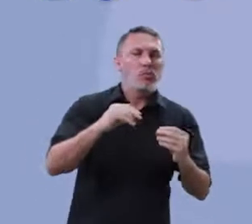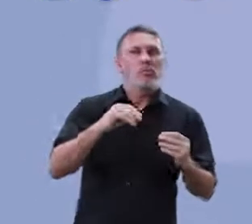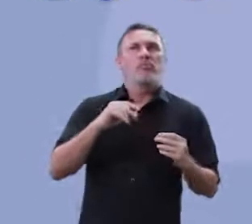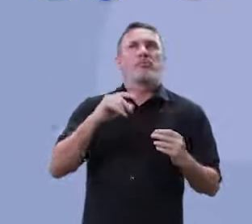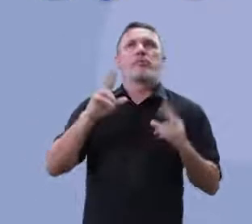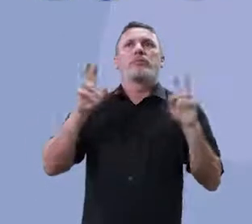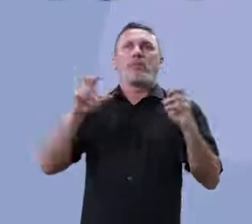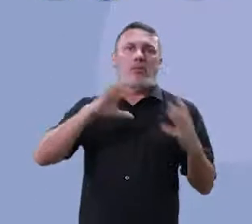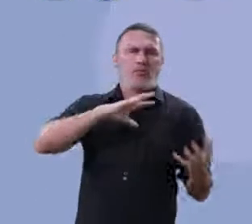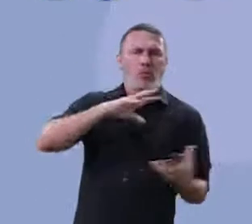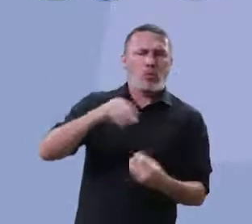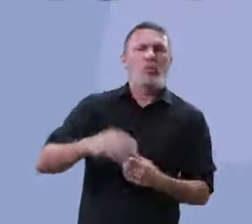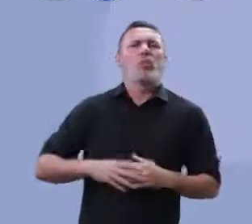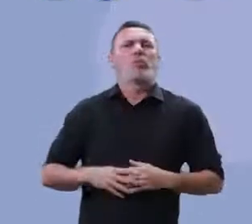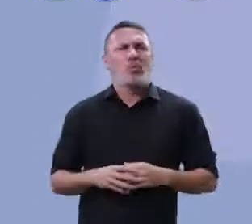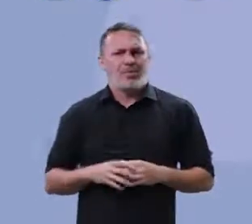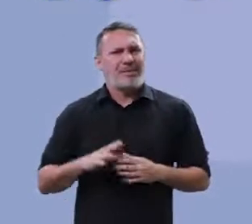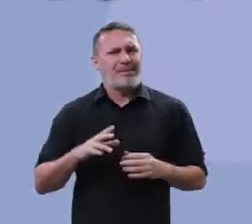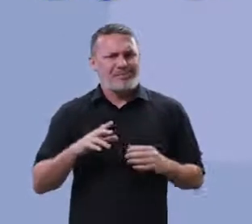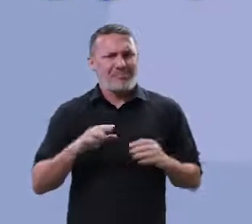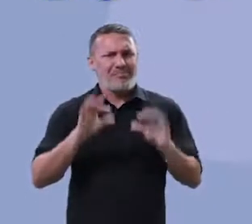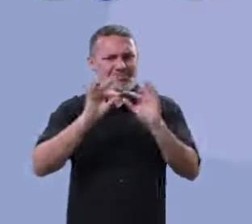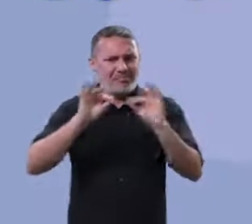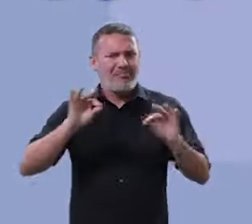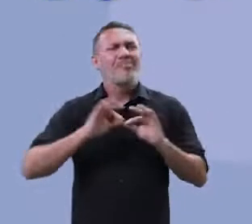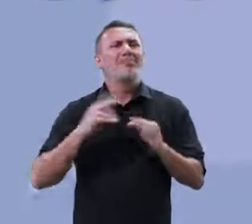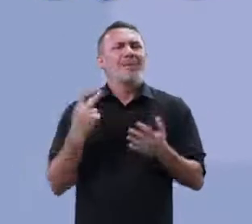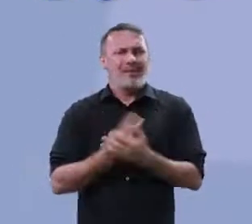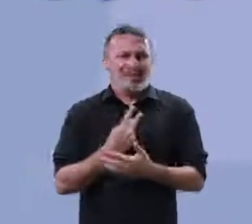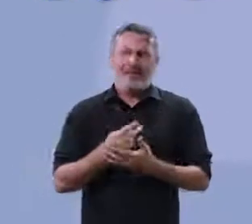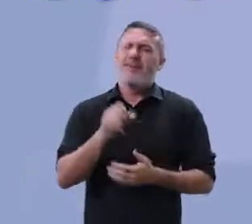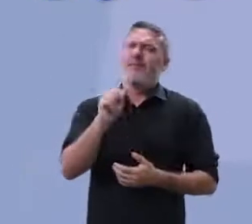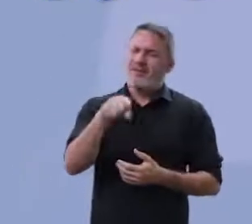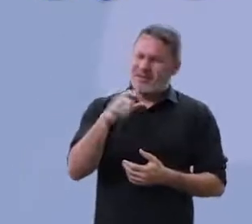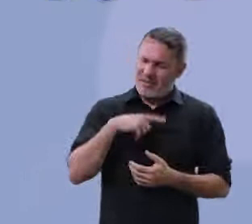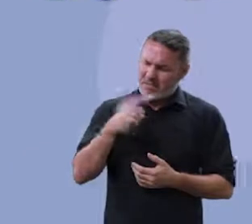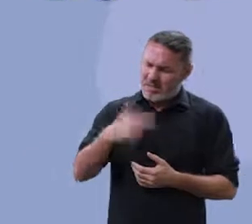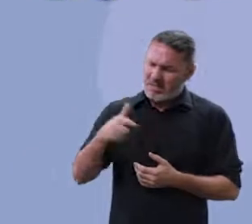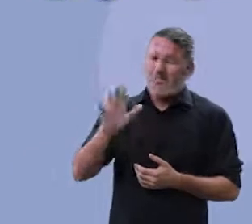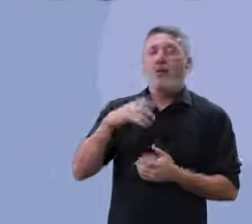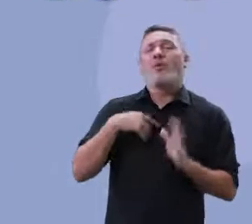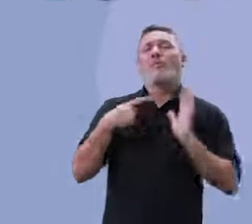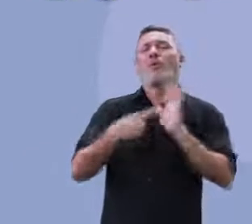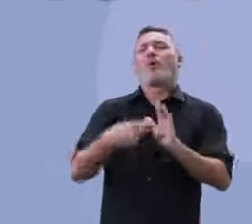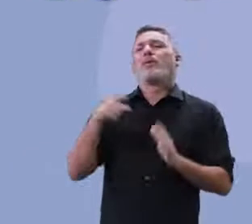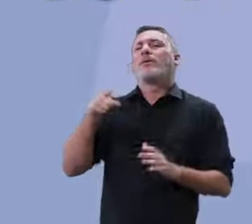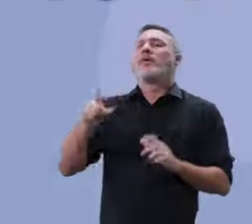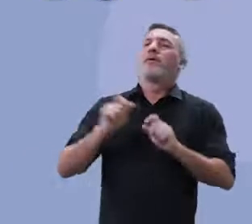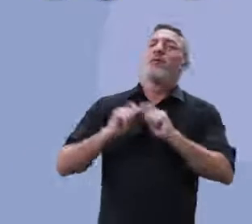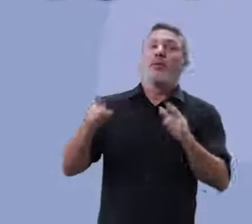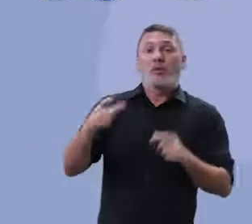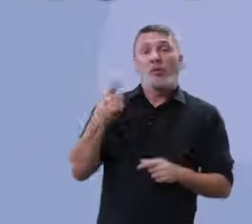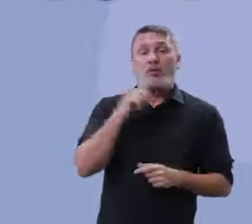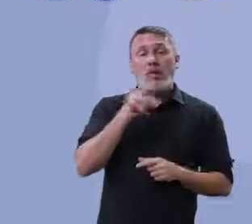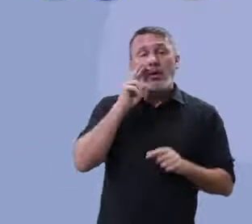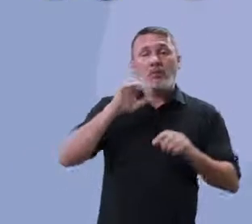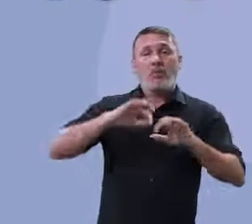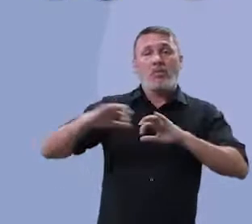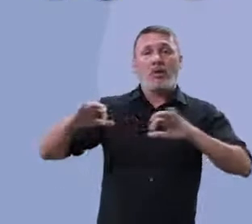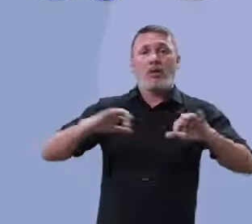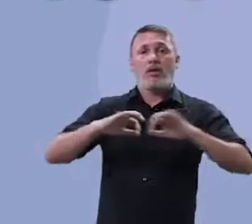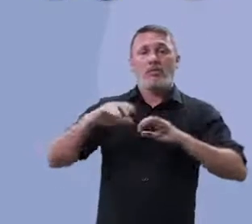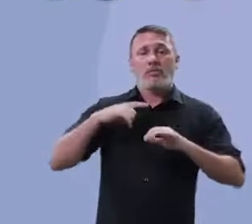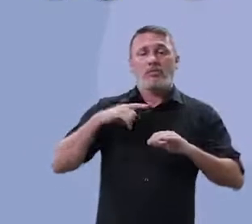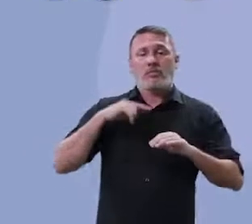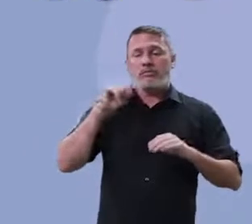sobre o mundo. Nossa, professor, tem muita coisa errada. Sim, gente, tem outras coisas erradas. Mas eu quero mostrar para vocês que ele conseguiu